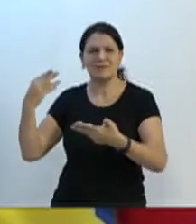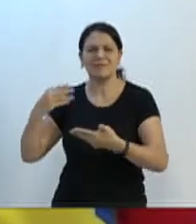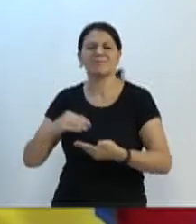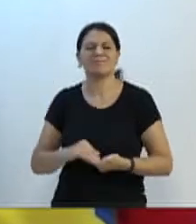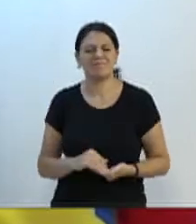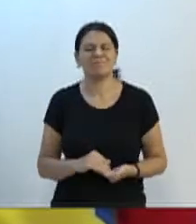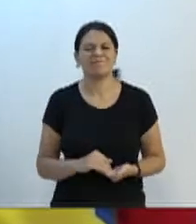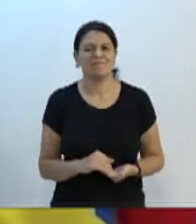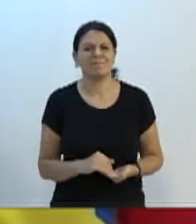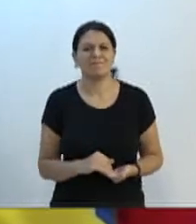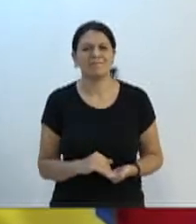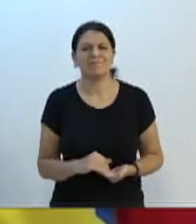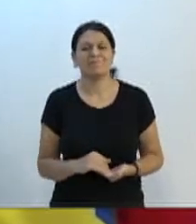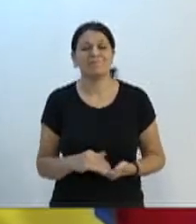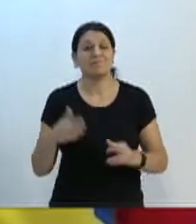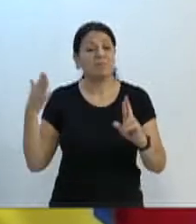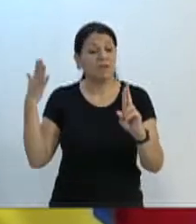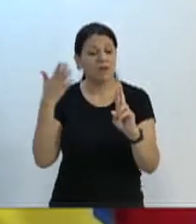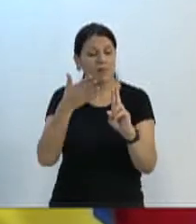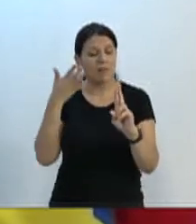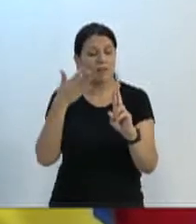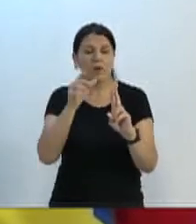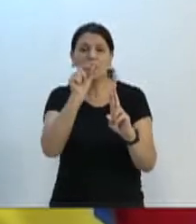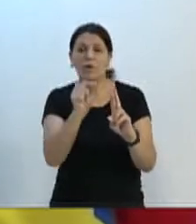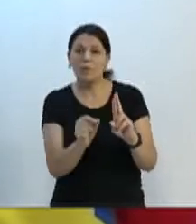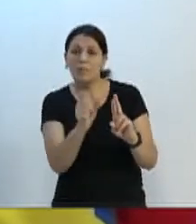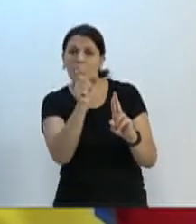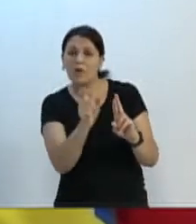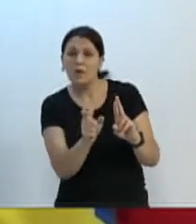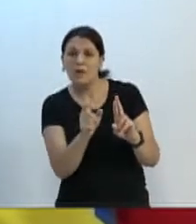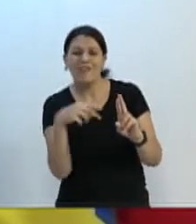A referência da população realmente é o vereador.